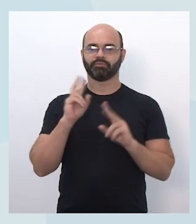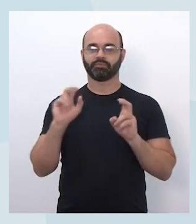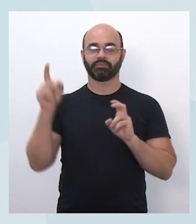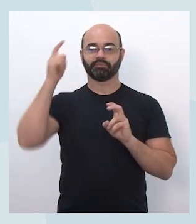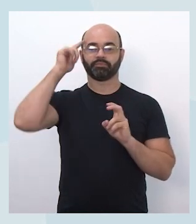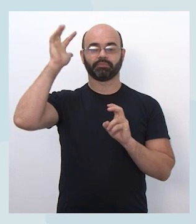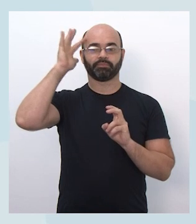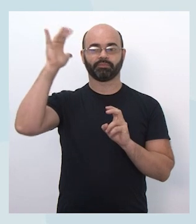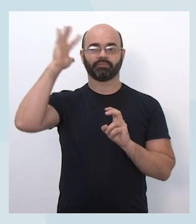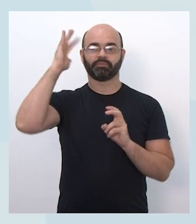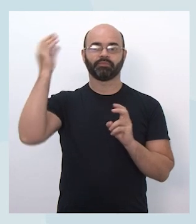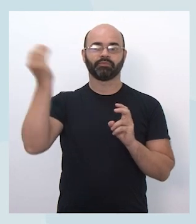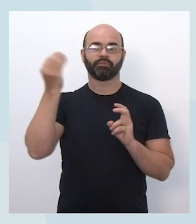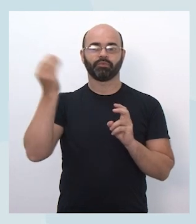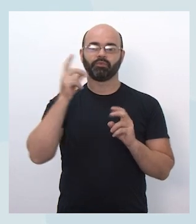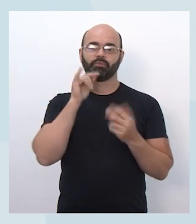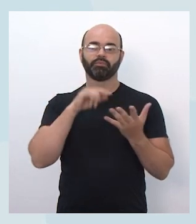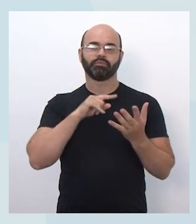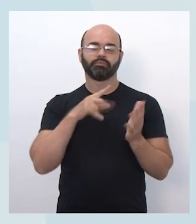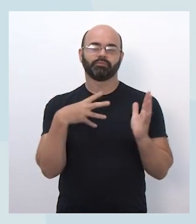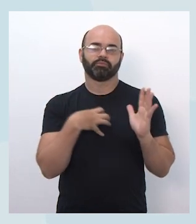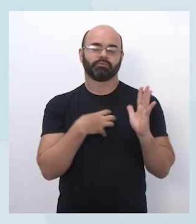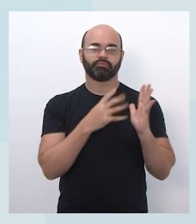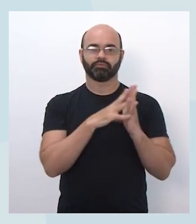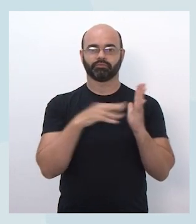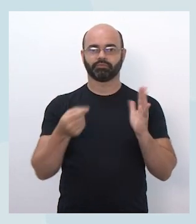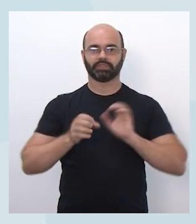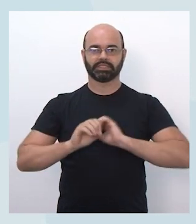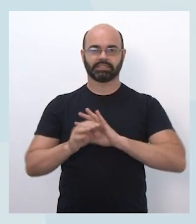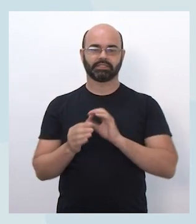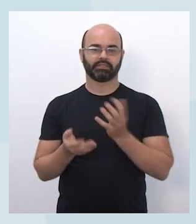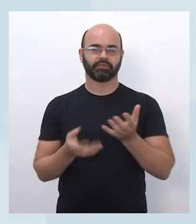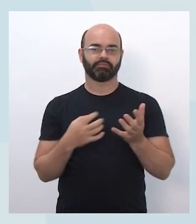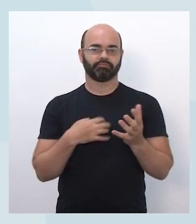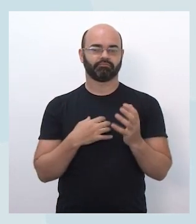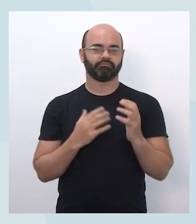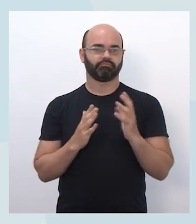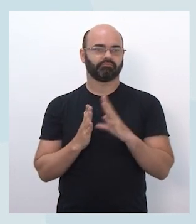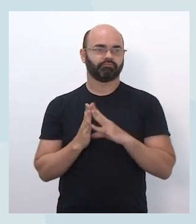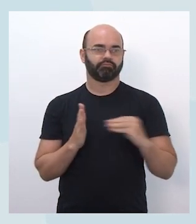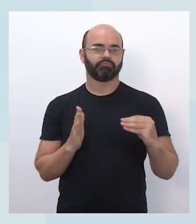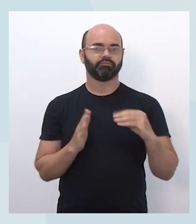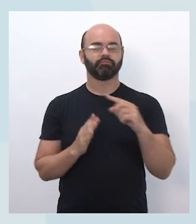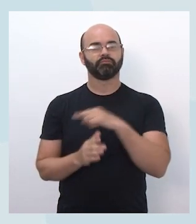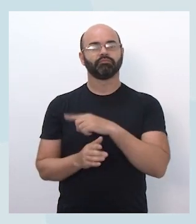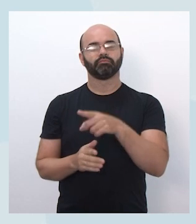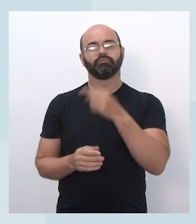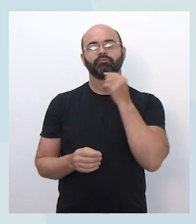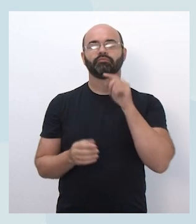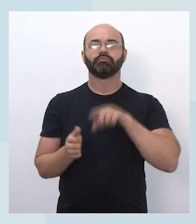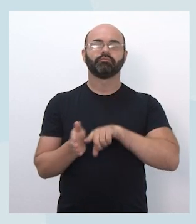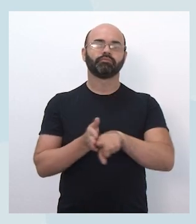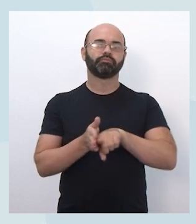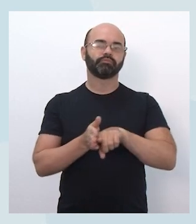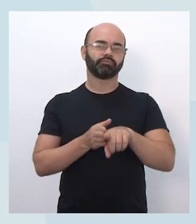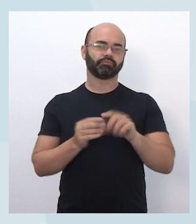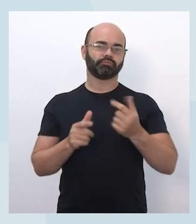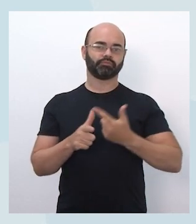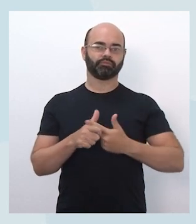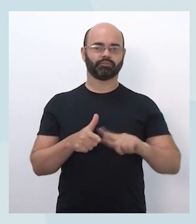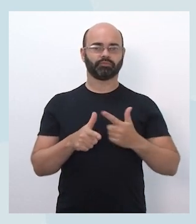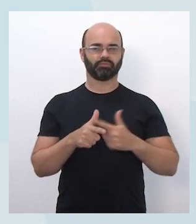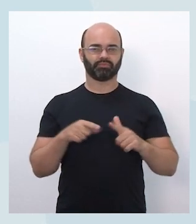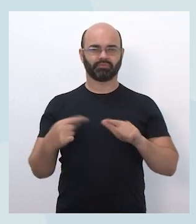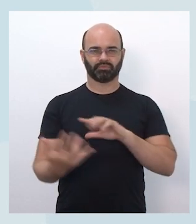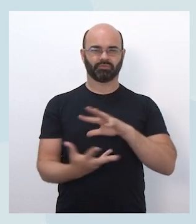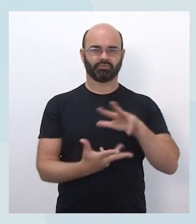que pode ser definida como um modelo de ensino que consiste em permitir que os alunos confrontem as questões e os problemas do mundo real